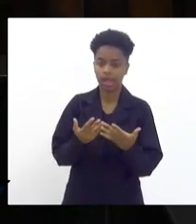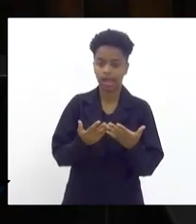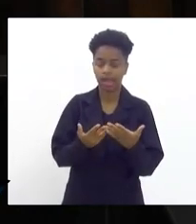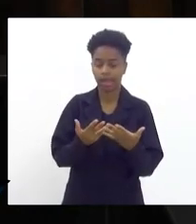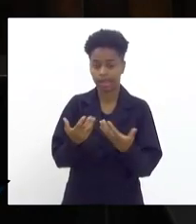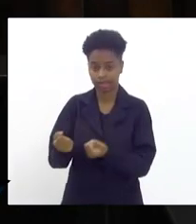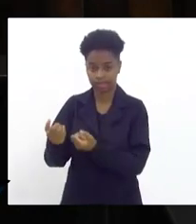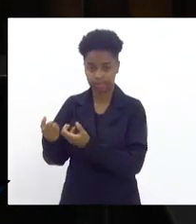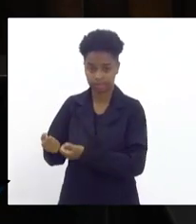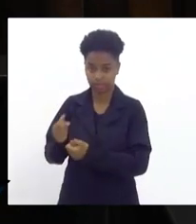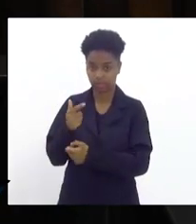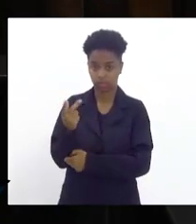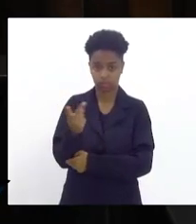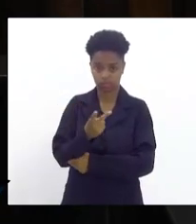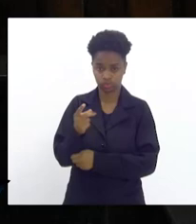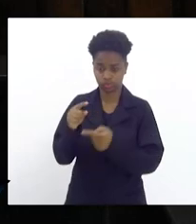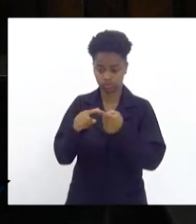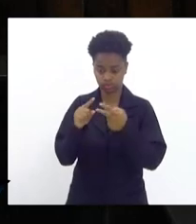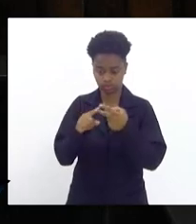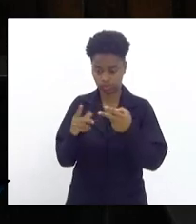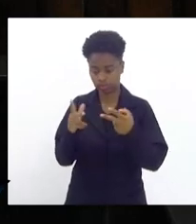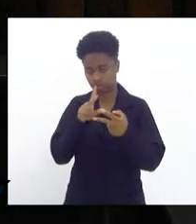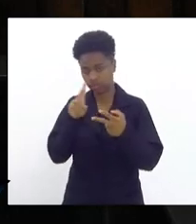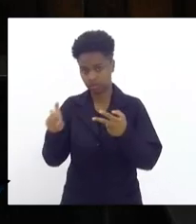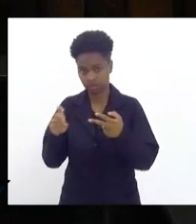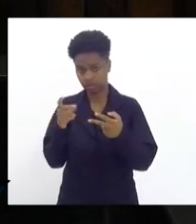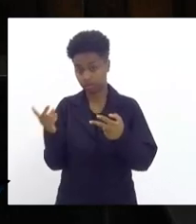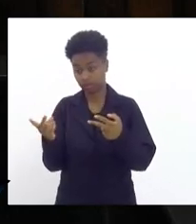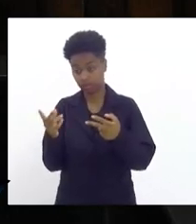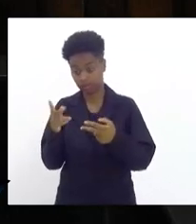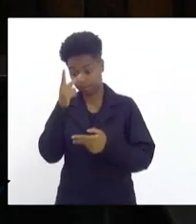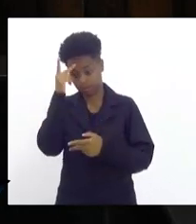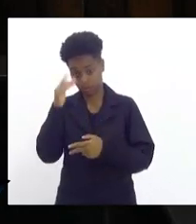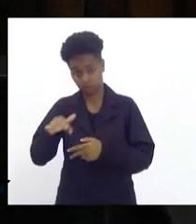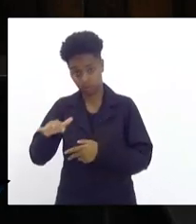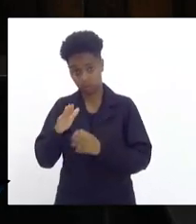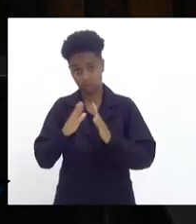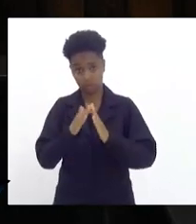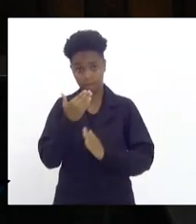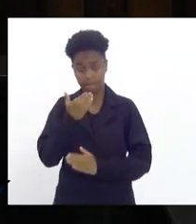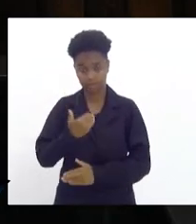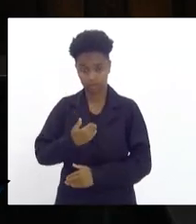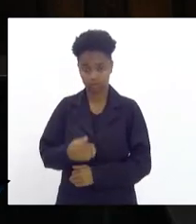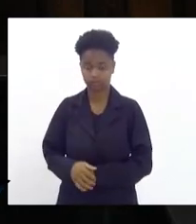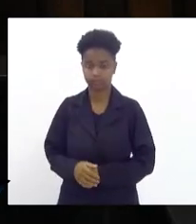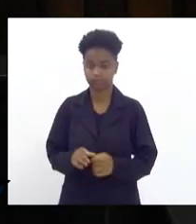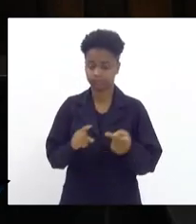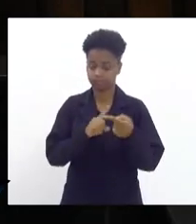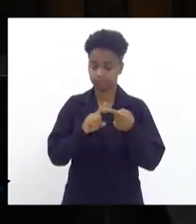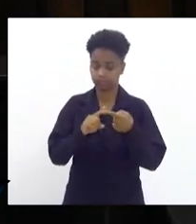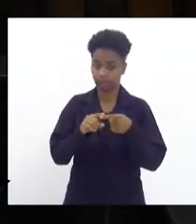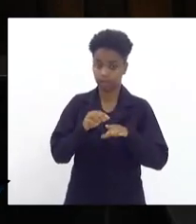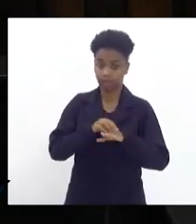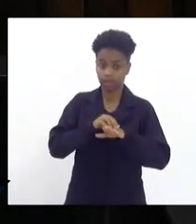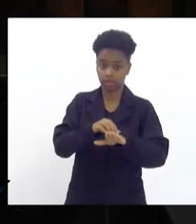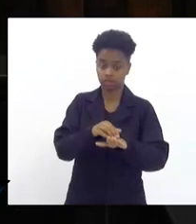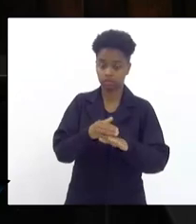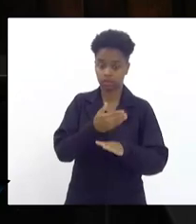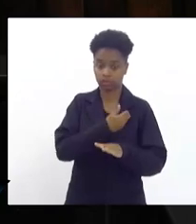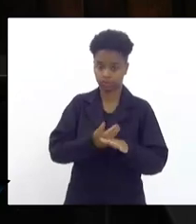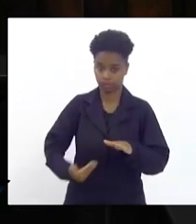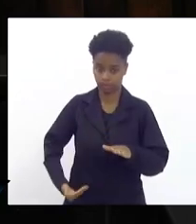ontem, lá no bairro Retiro, os moradores solicitaram. A primeira é a questão do transporte público